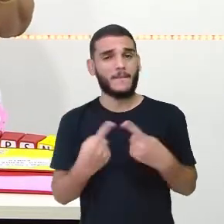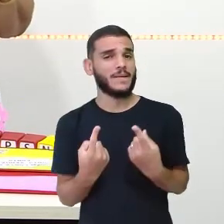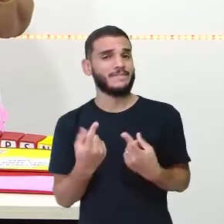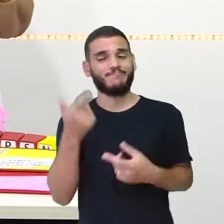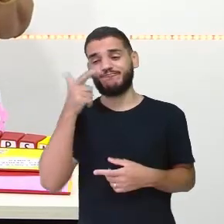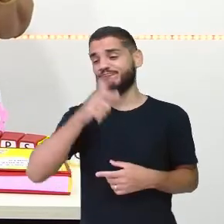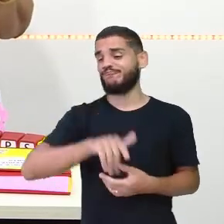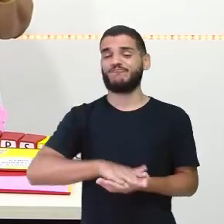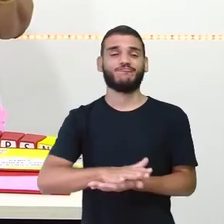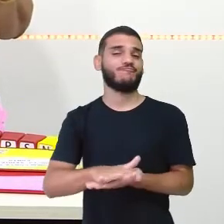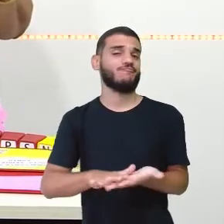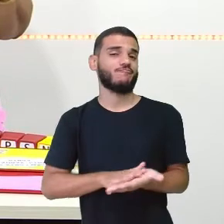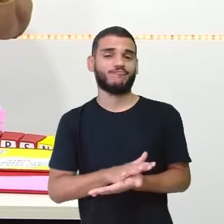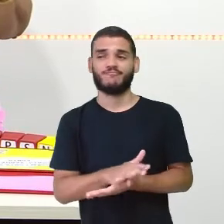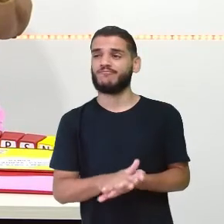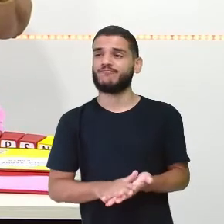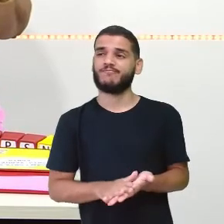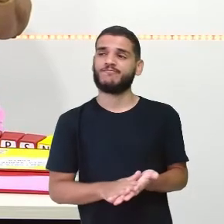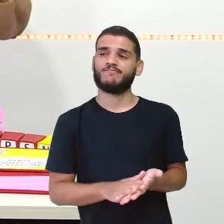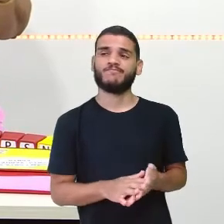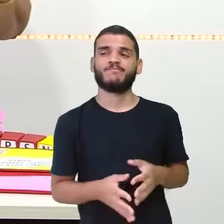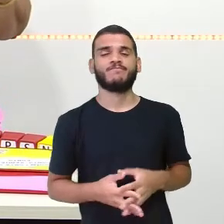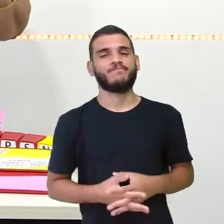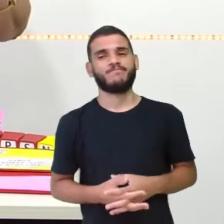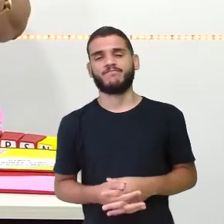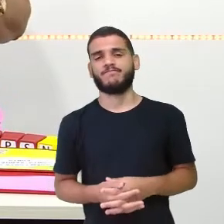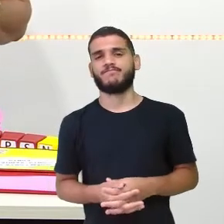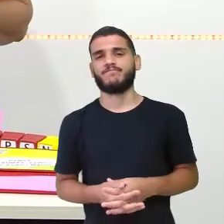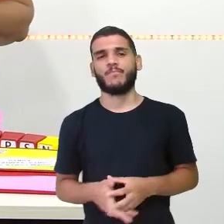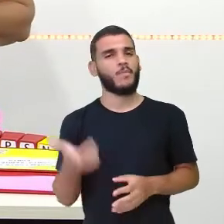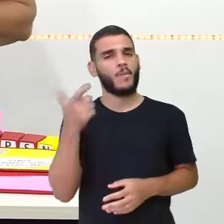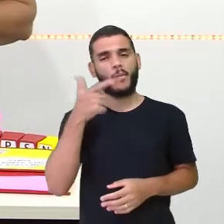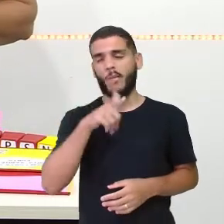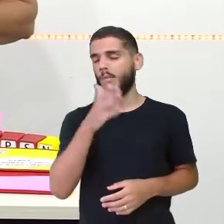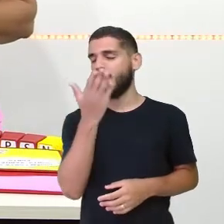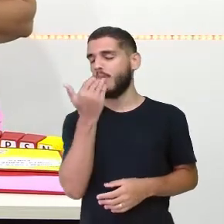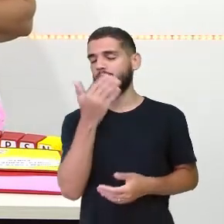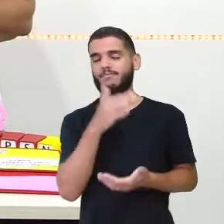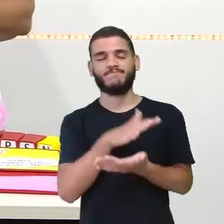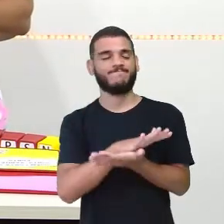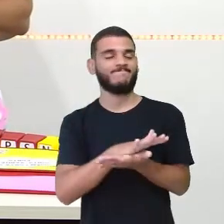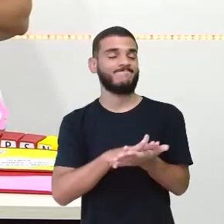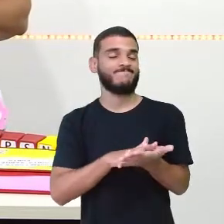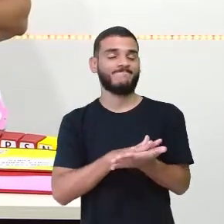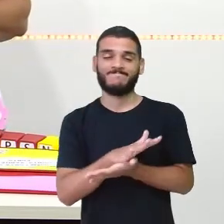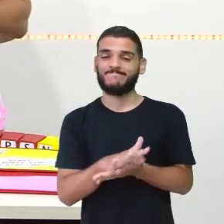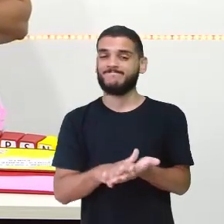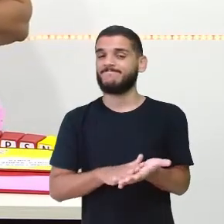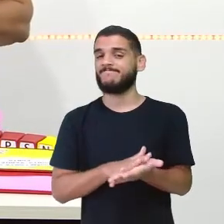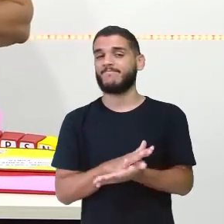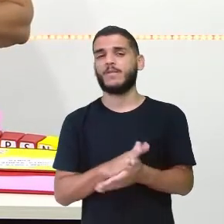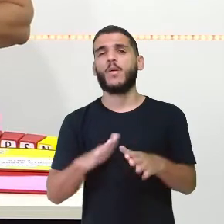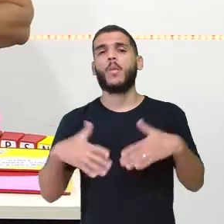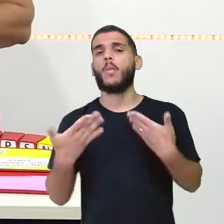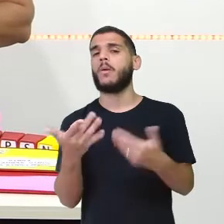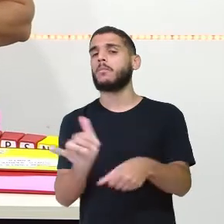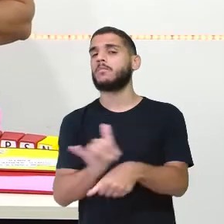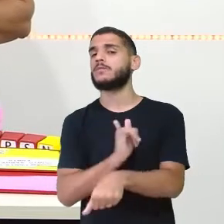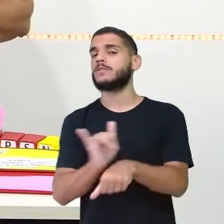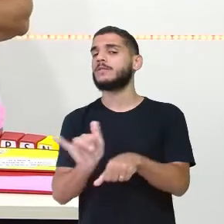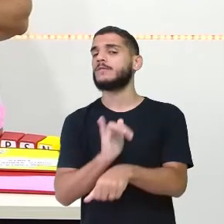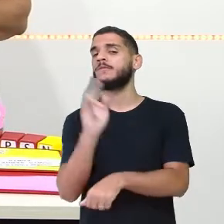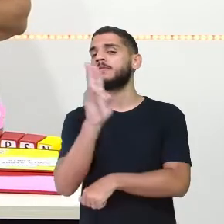pedra. E ele não conseguiu se alimentar. O que será que o tucano fez depois desse jantar?